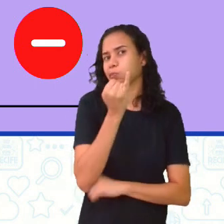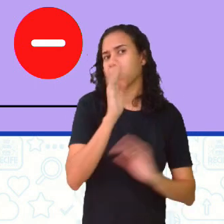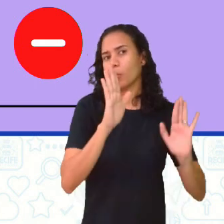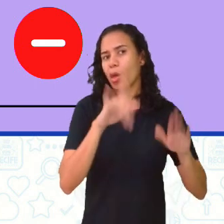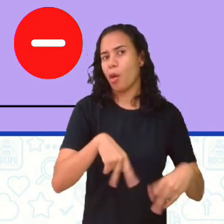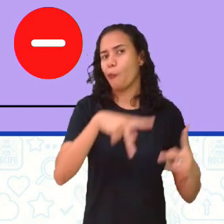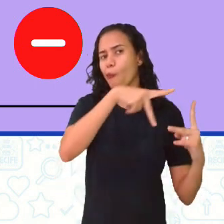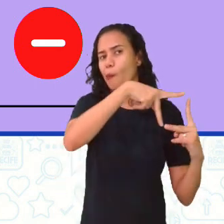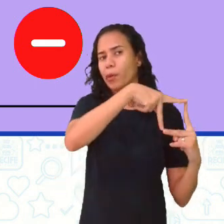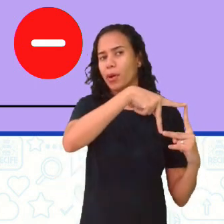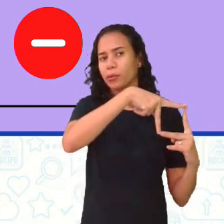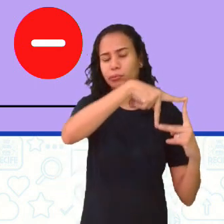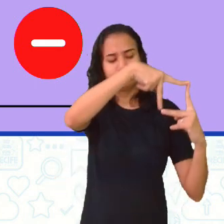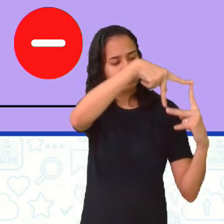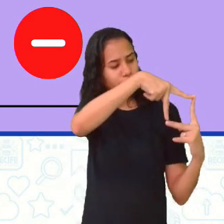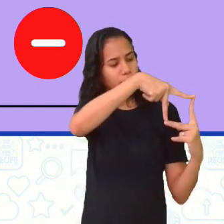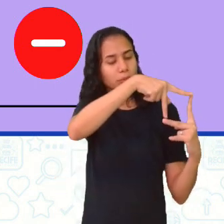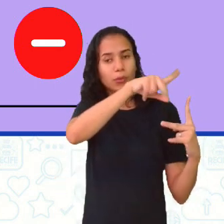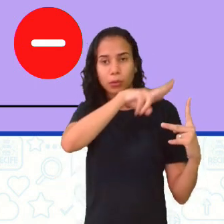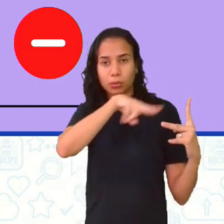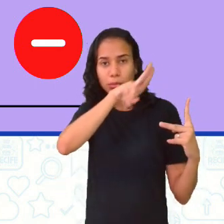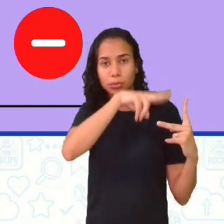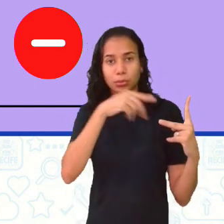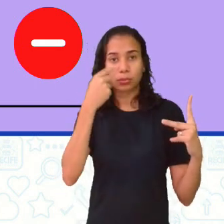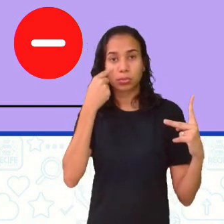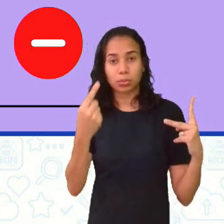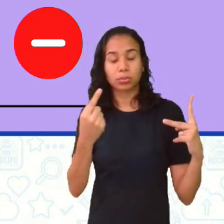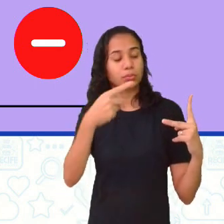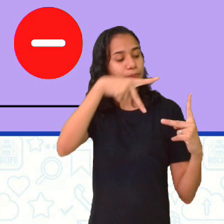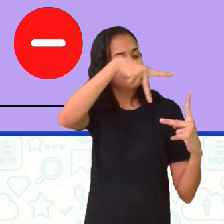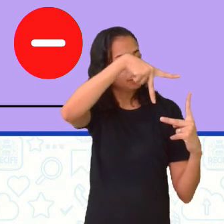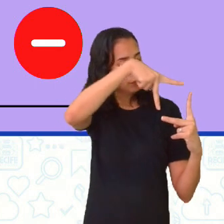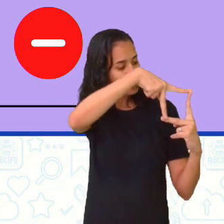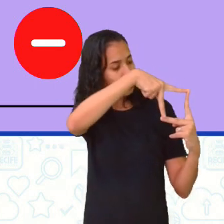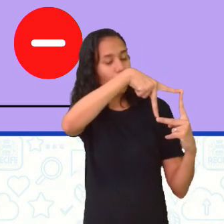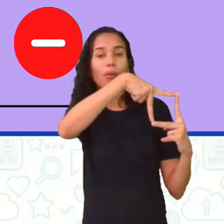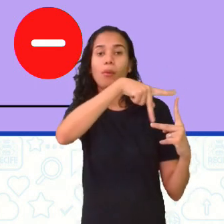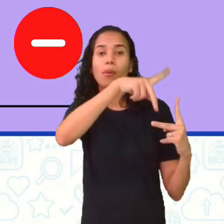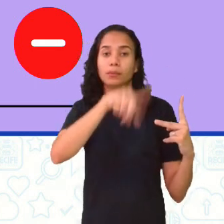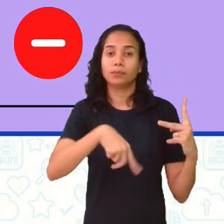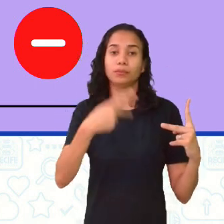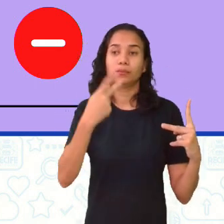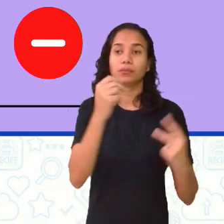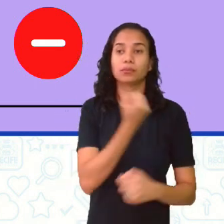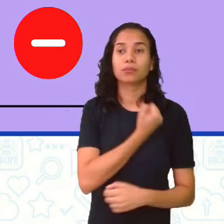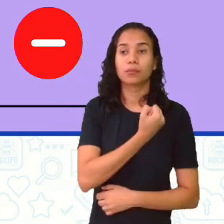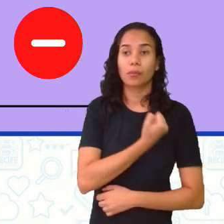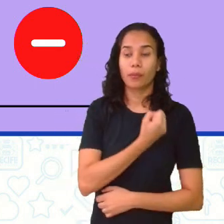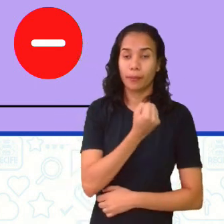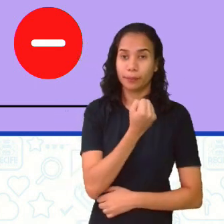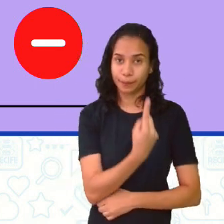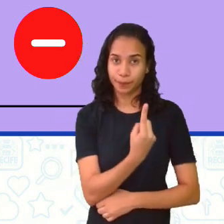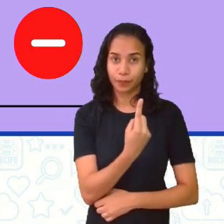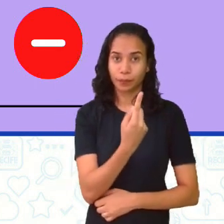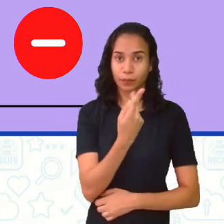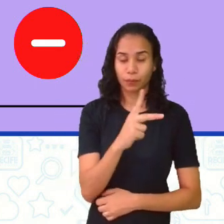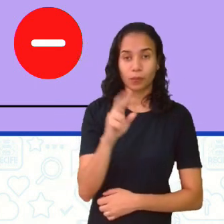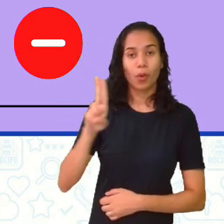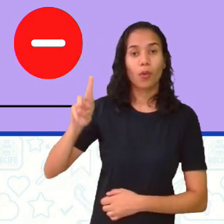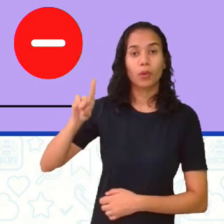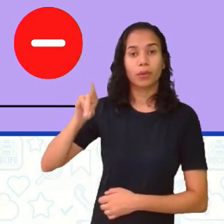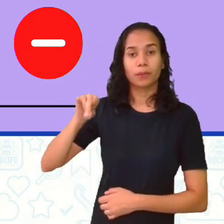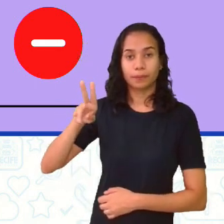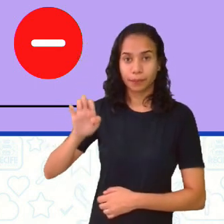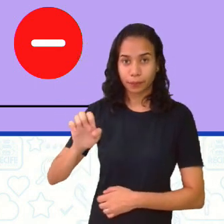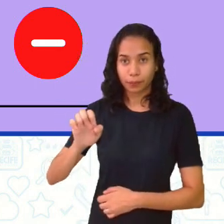quadrado. A medida que você fizer o quadrado, vai ser o seu 1, vai ser a sua unidade.